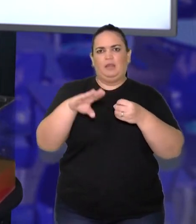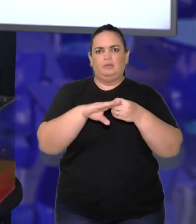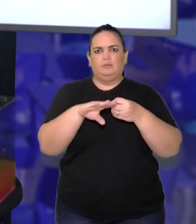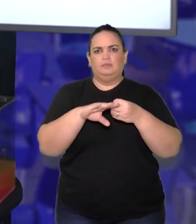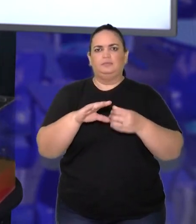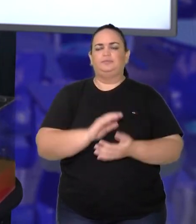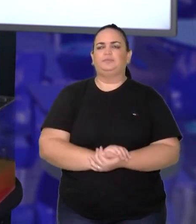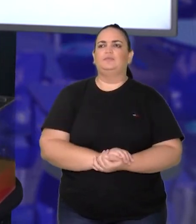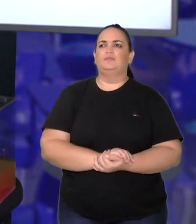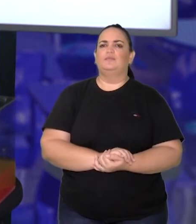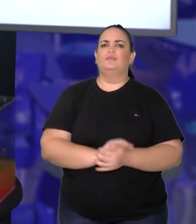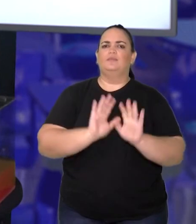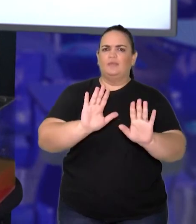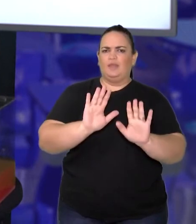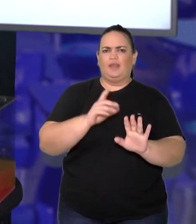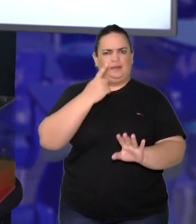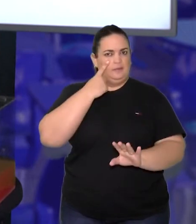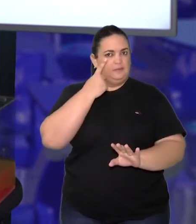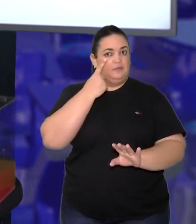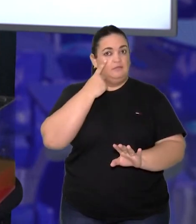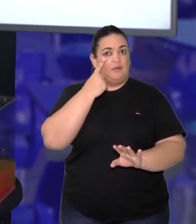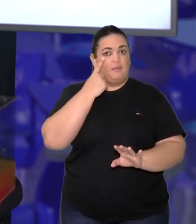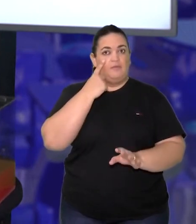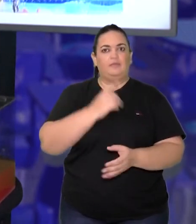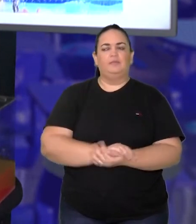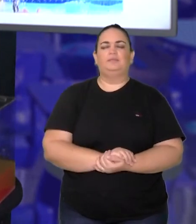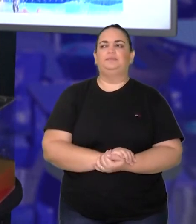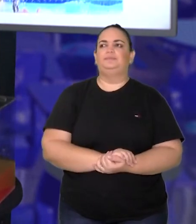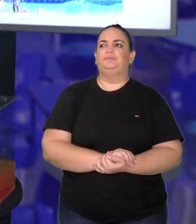verificar uma situação do nosso senso comum.